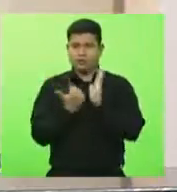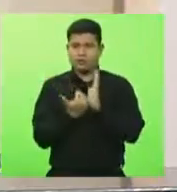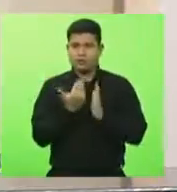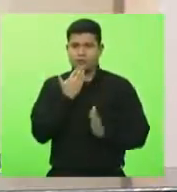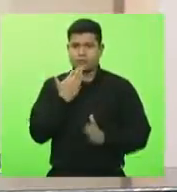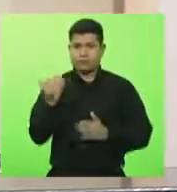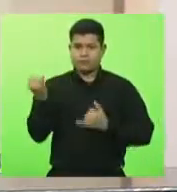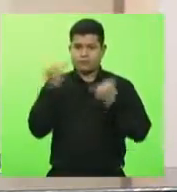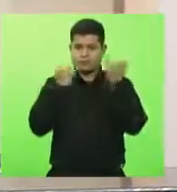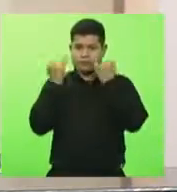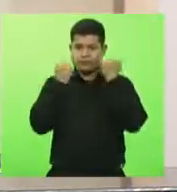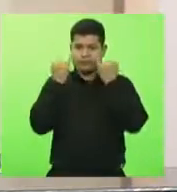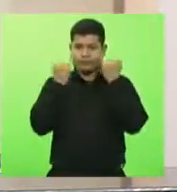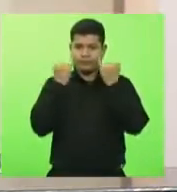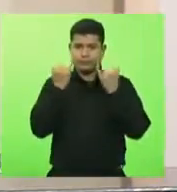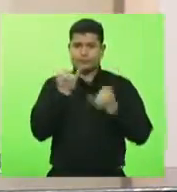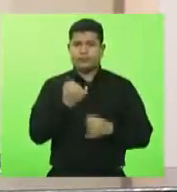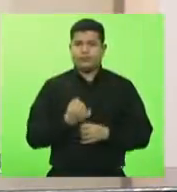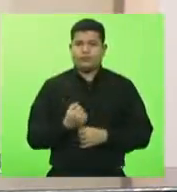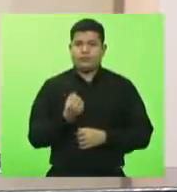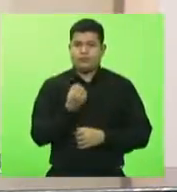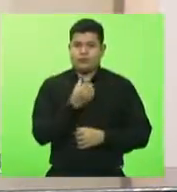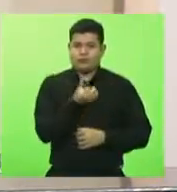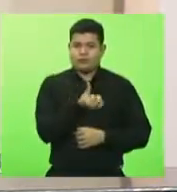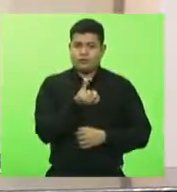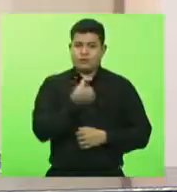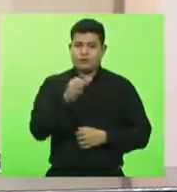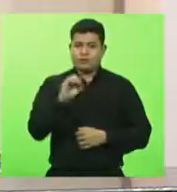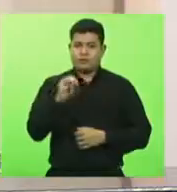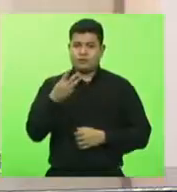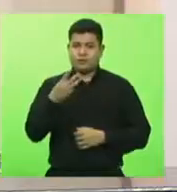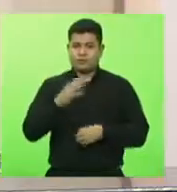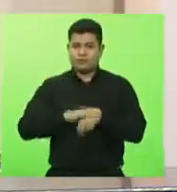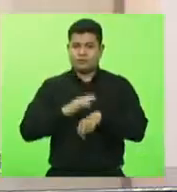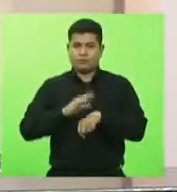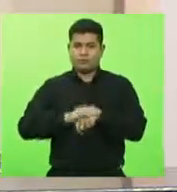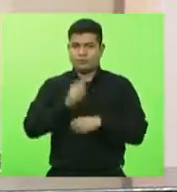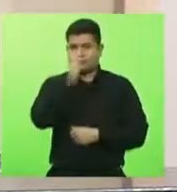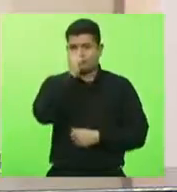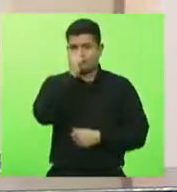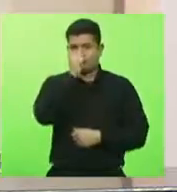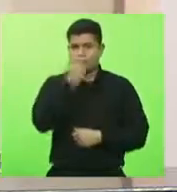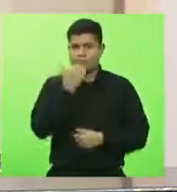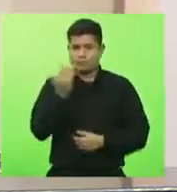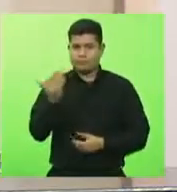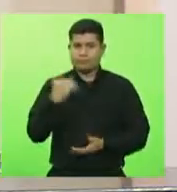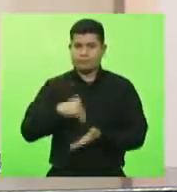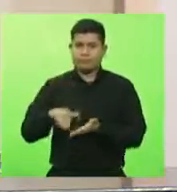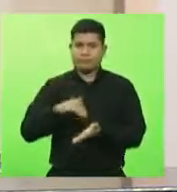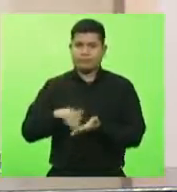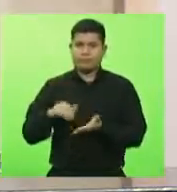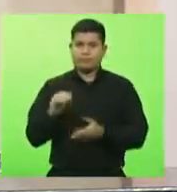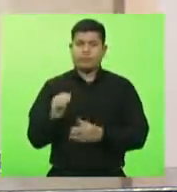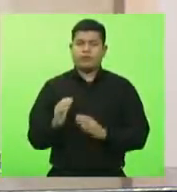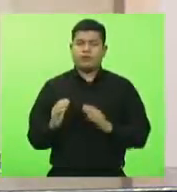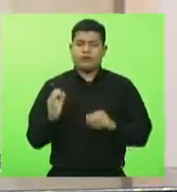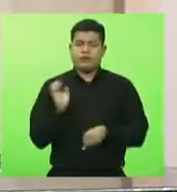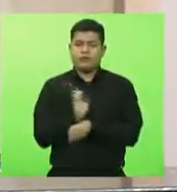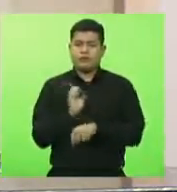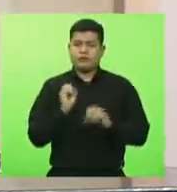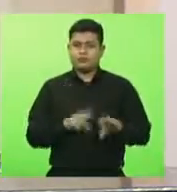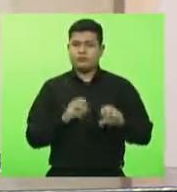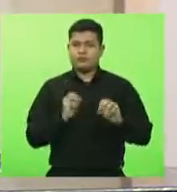Pedidos de informação, pedido de informação 603, autor deputado João Amin, solicitando ao secretário de Estado da Educação